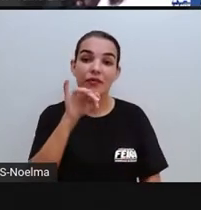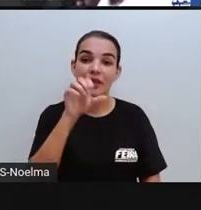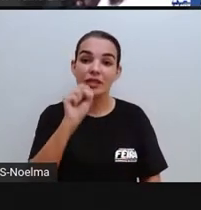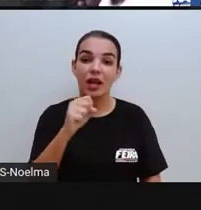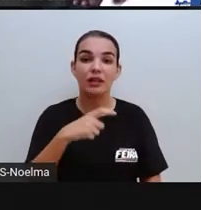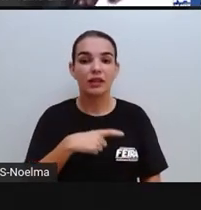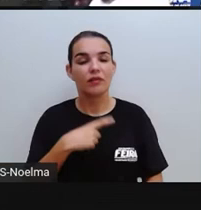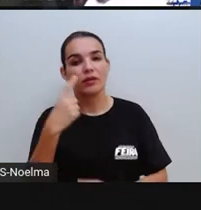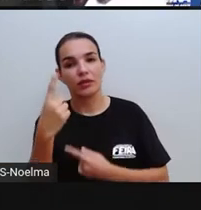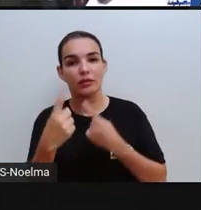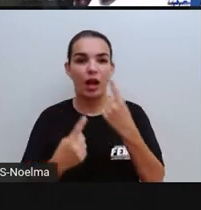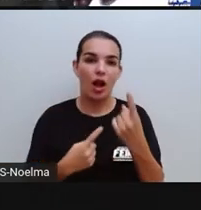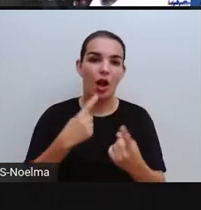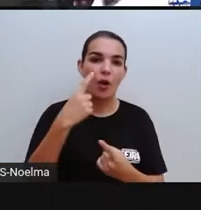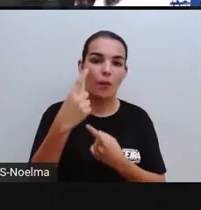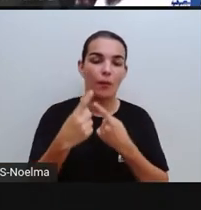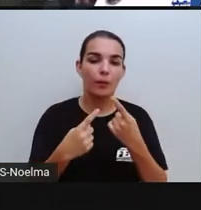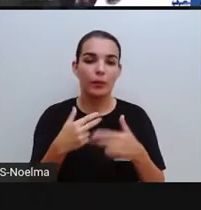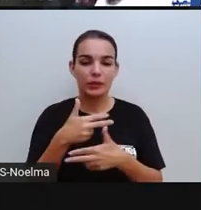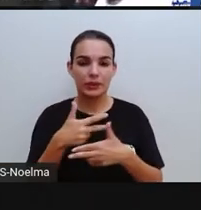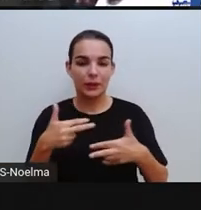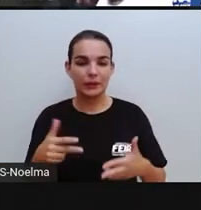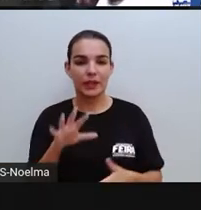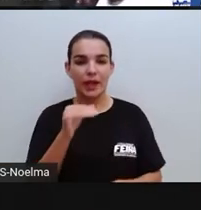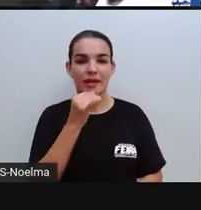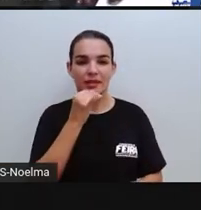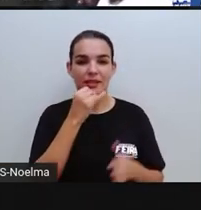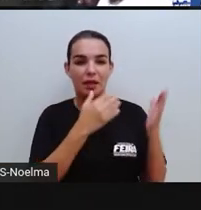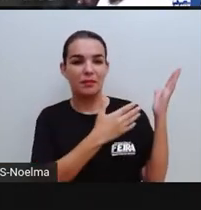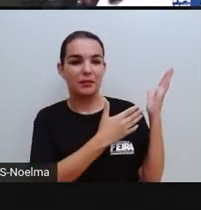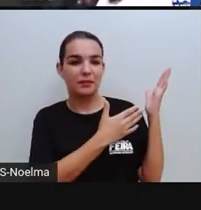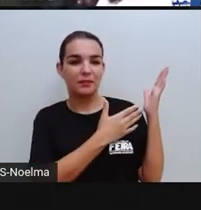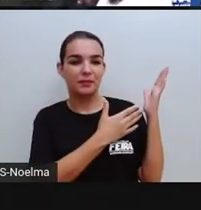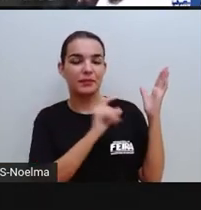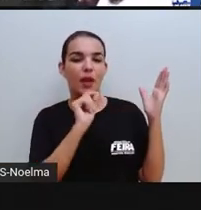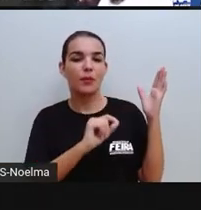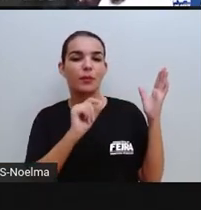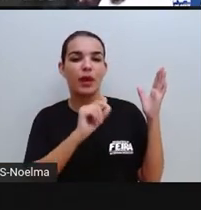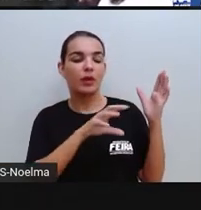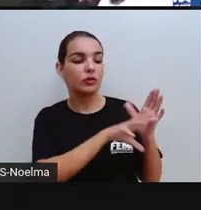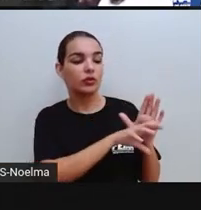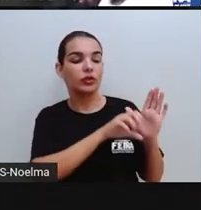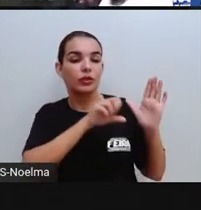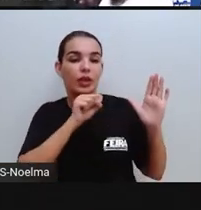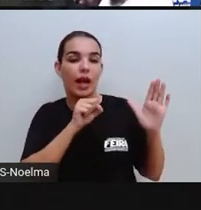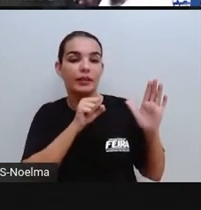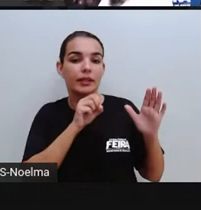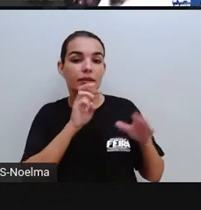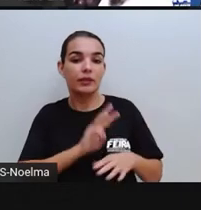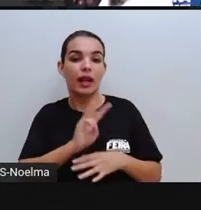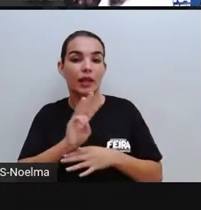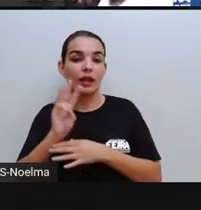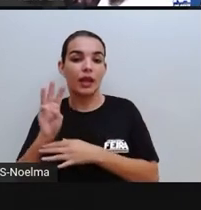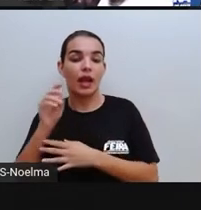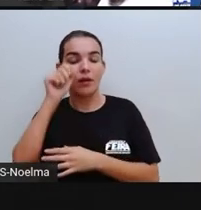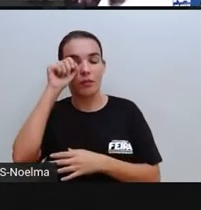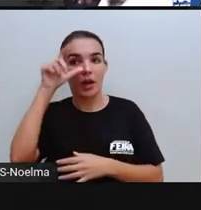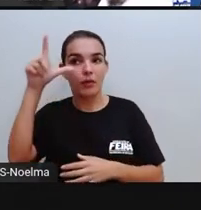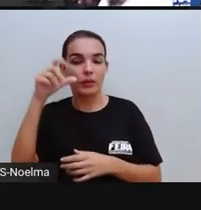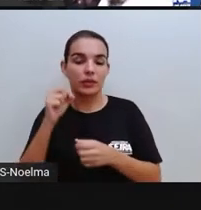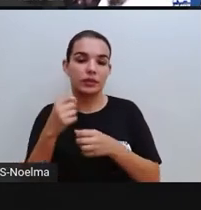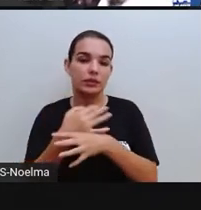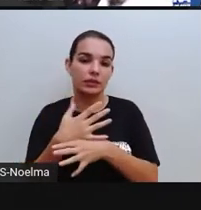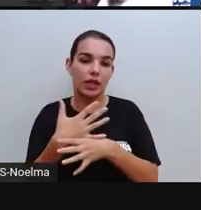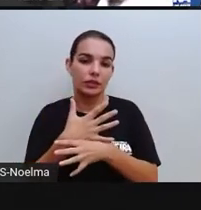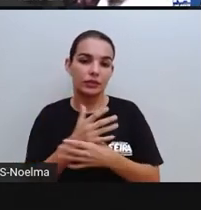algumas ações. Eu trouxe aí um exemplo, essa matéria foi retirada do site do Acordo da Cidade. Então, vejam, né, o Acordo